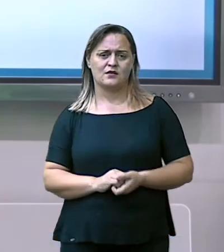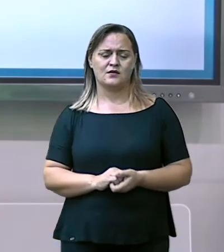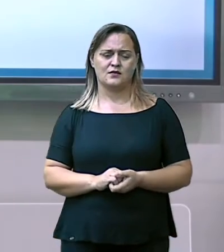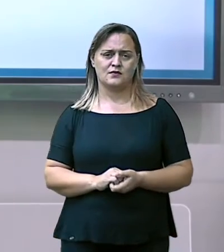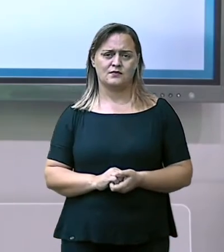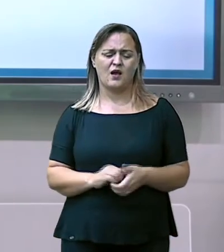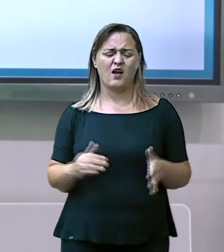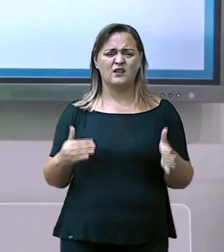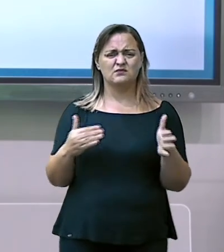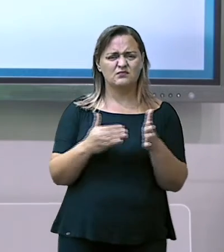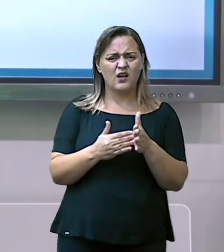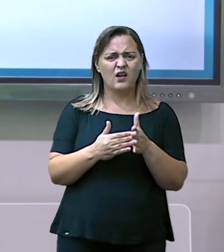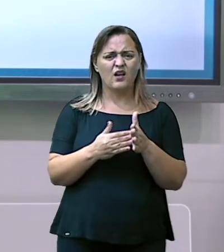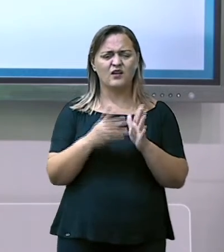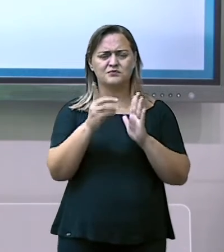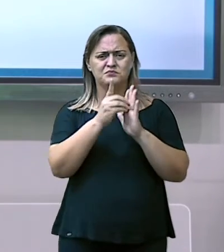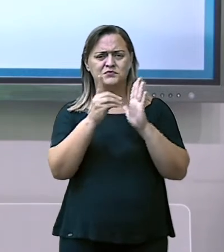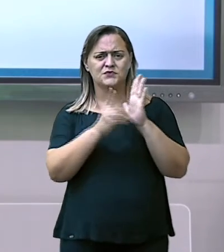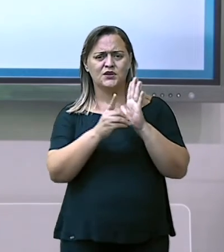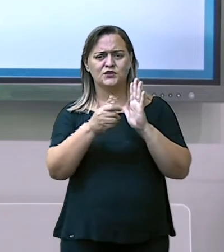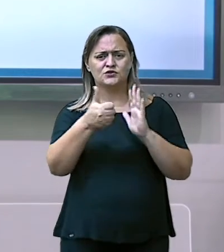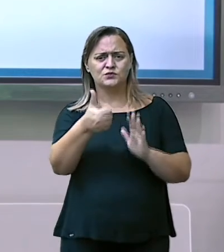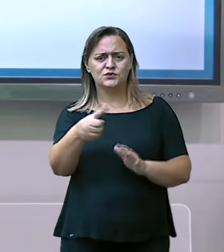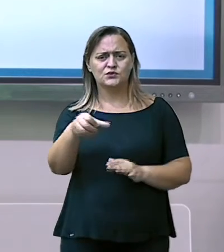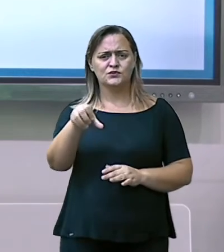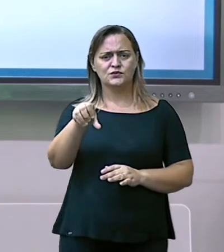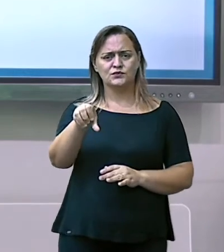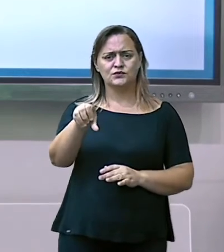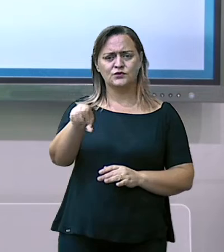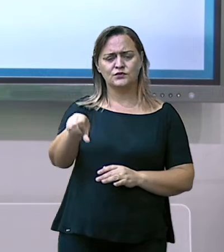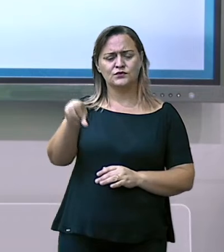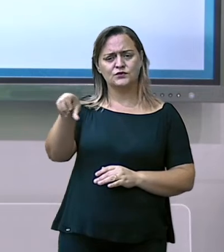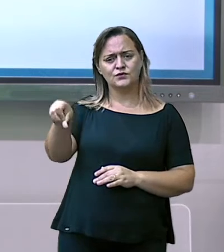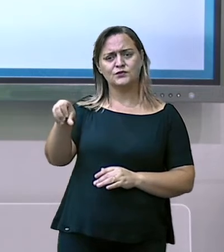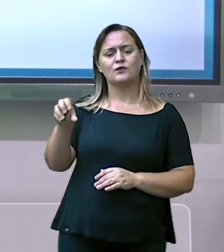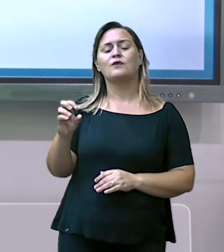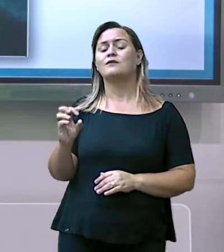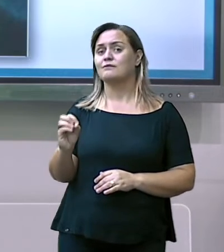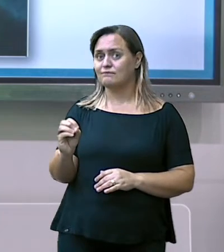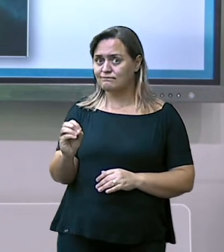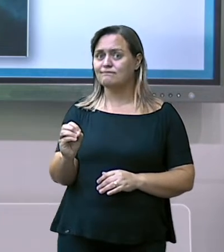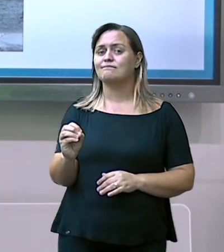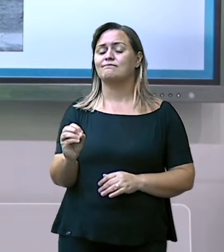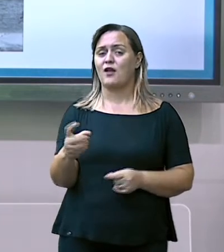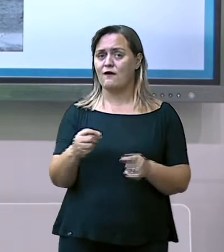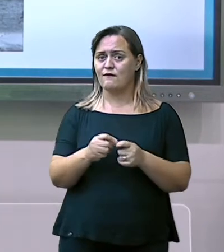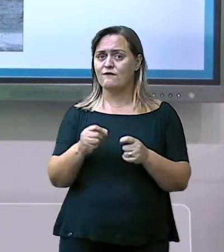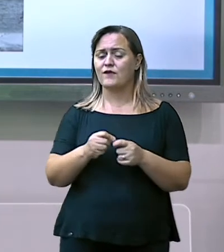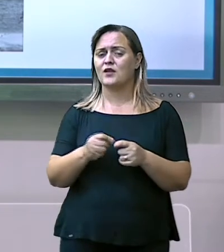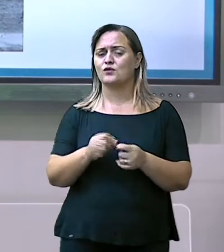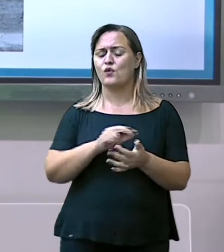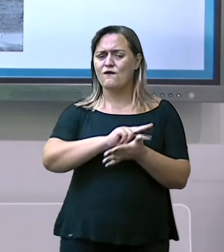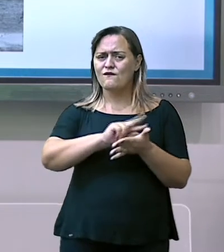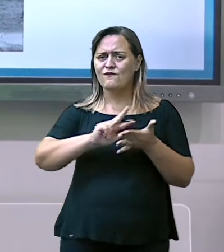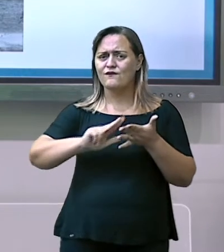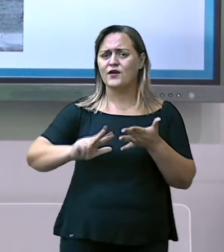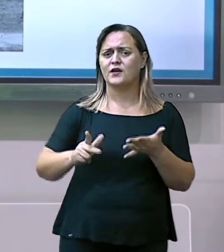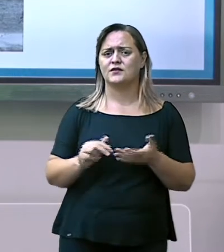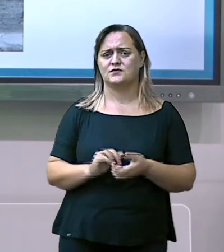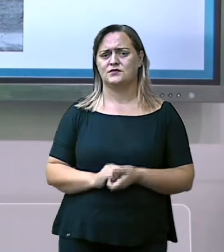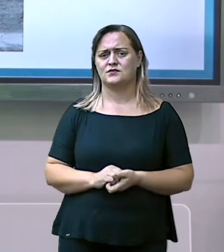1990. E detalhe, pessoal, quando eu mostrei isso aqui